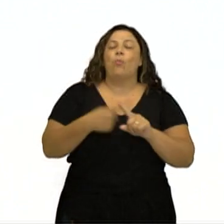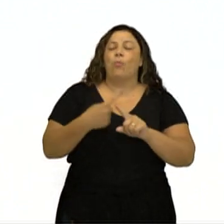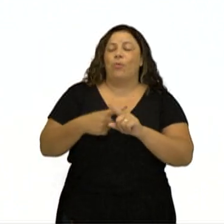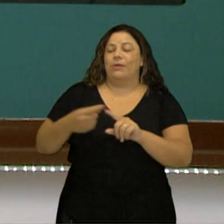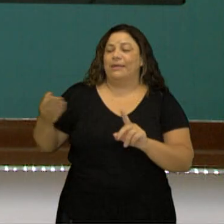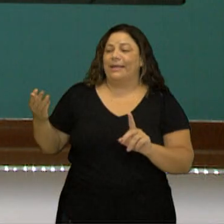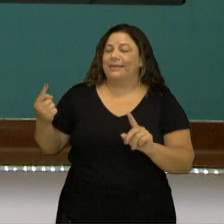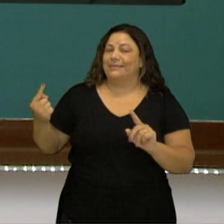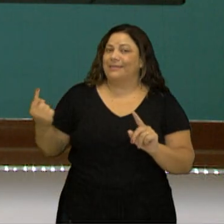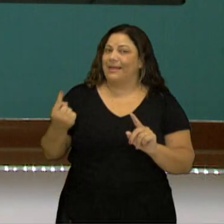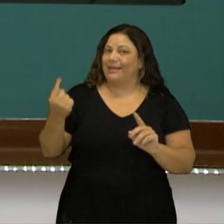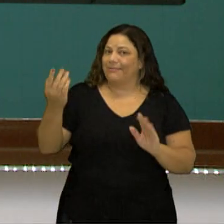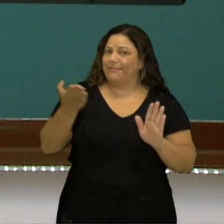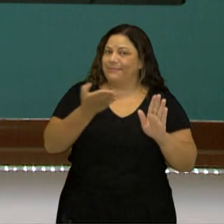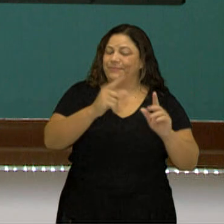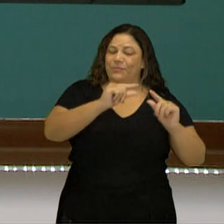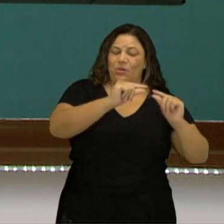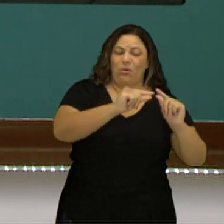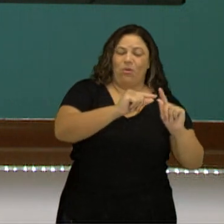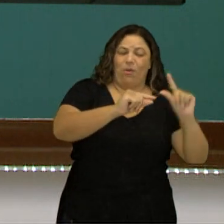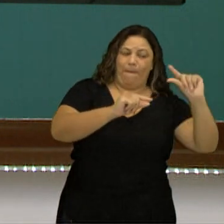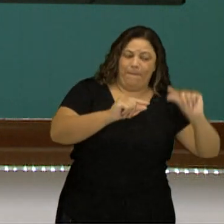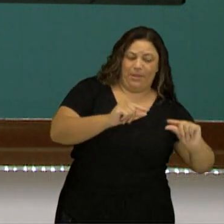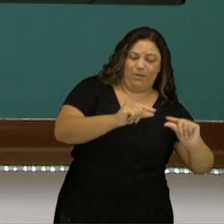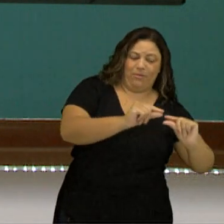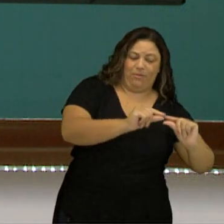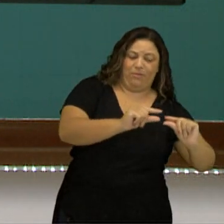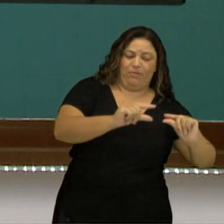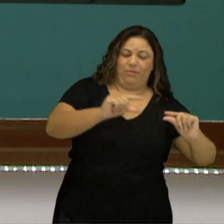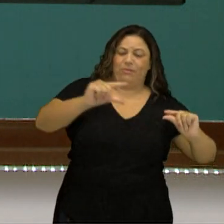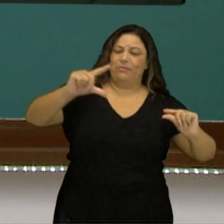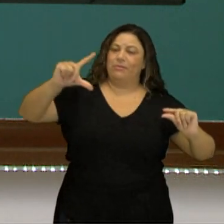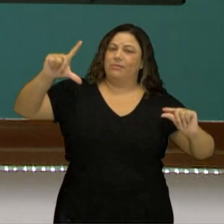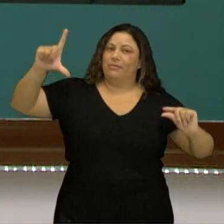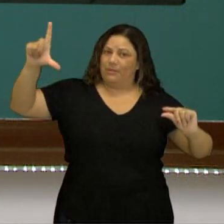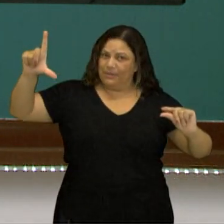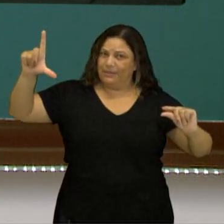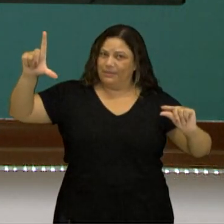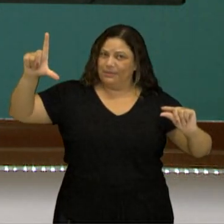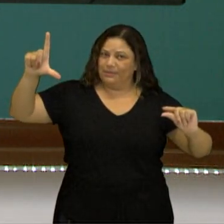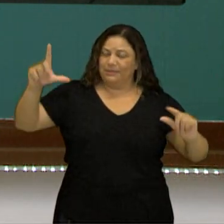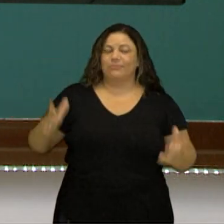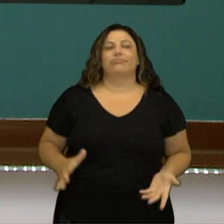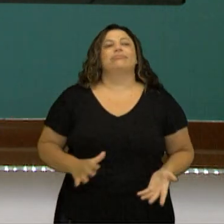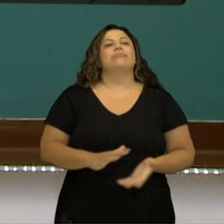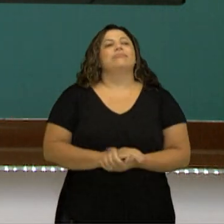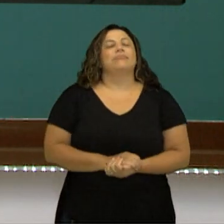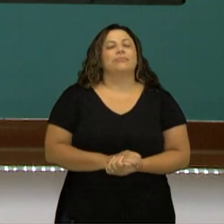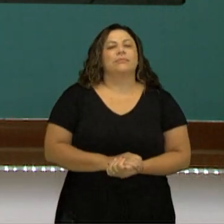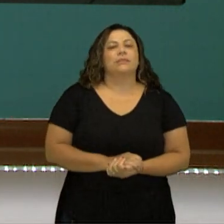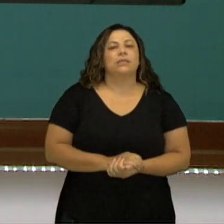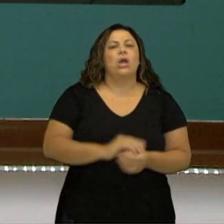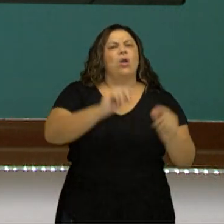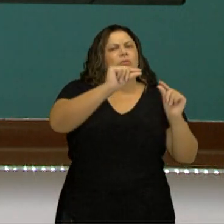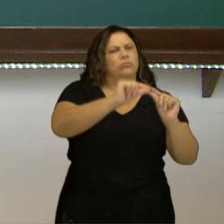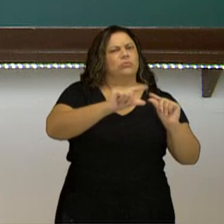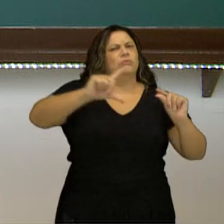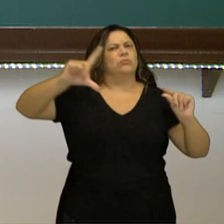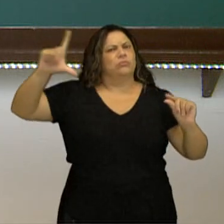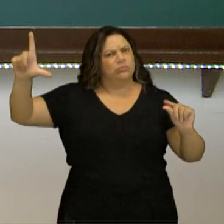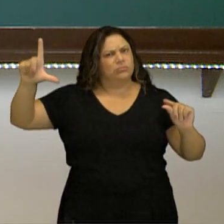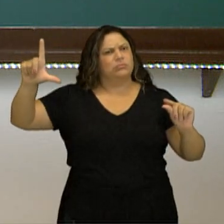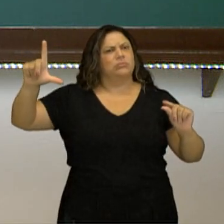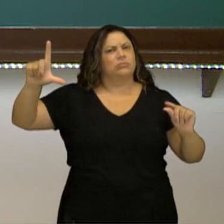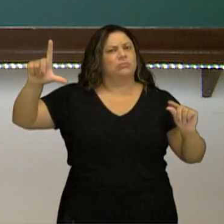Ou seja, vem do menor para o maior. Certo? Do menor para o maior. Muito bem.